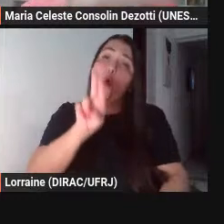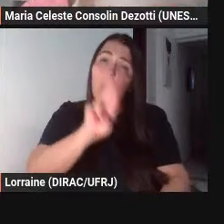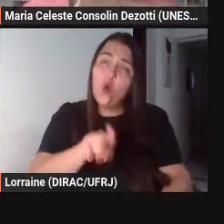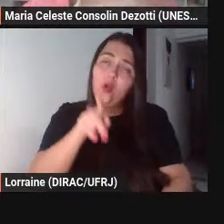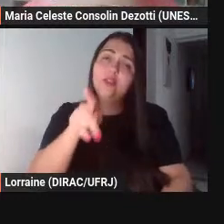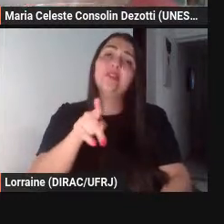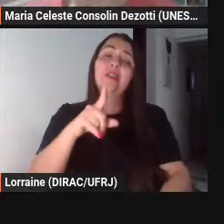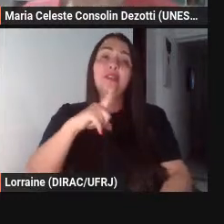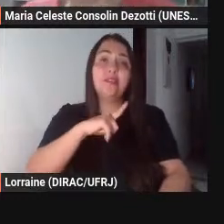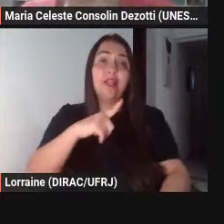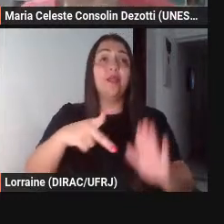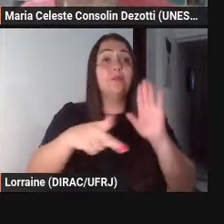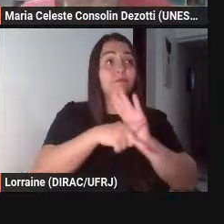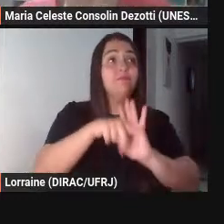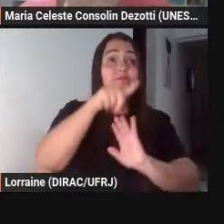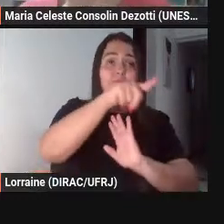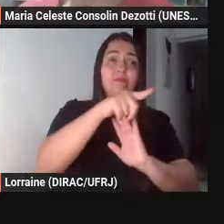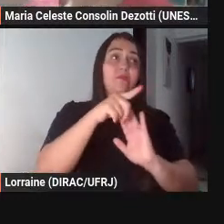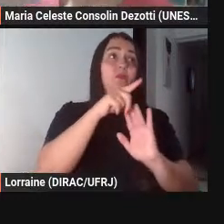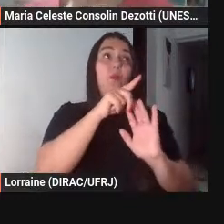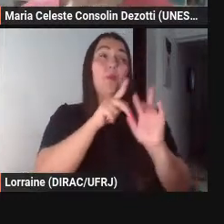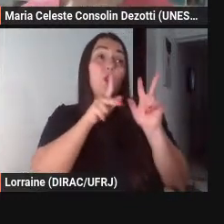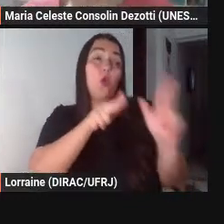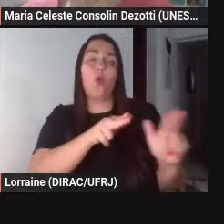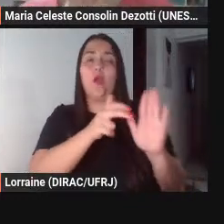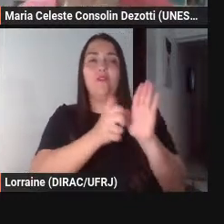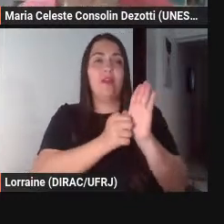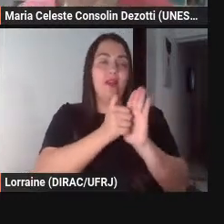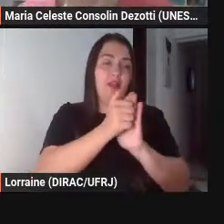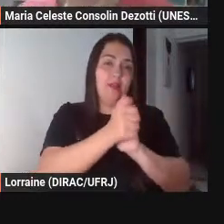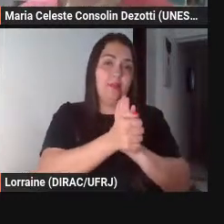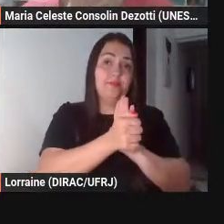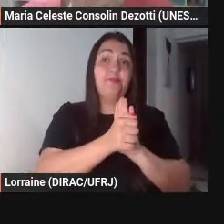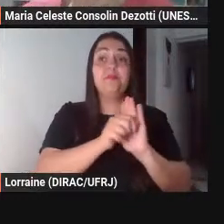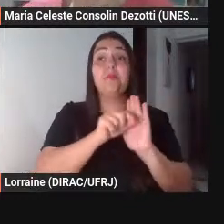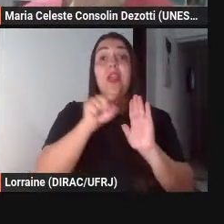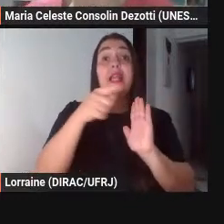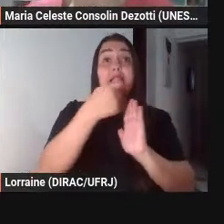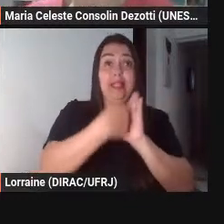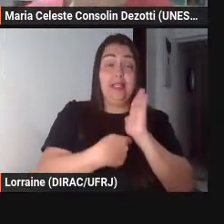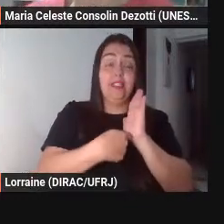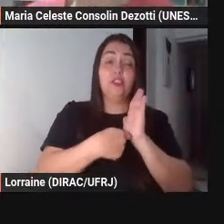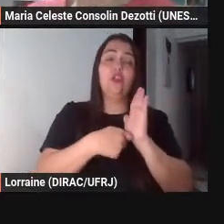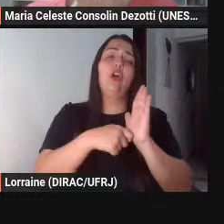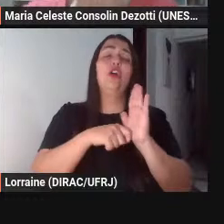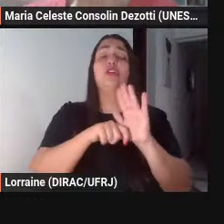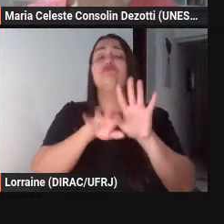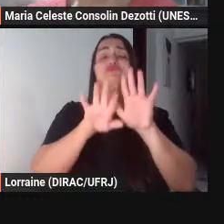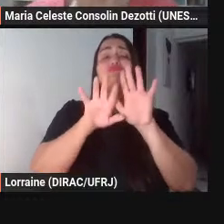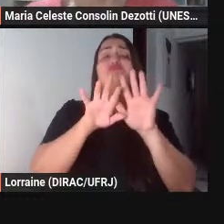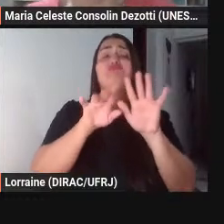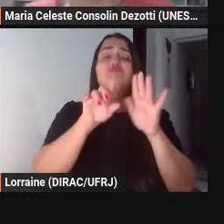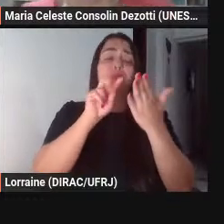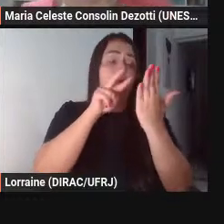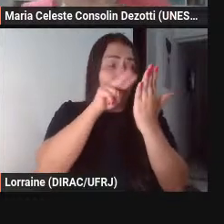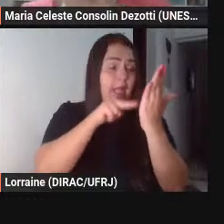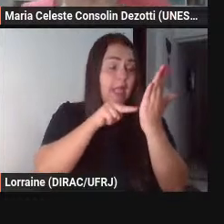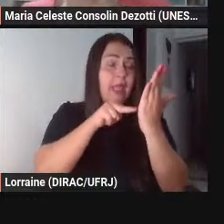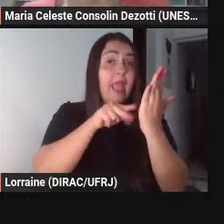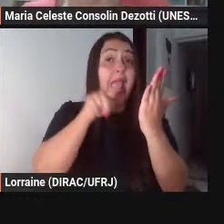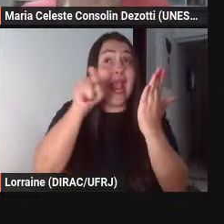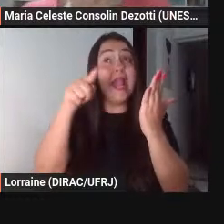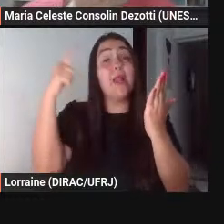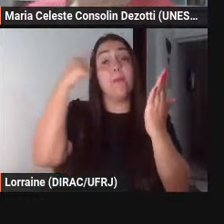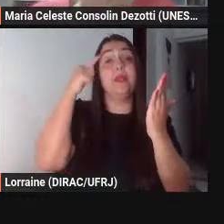originárias de fábulas partindo do pressuposto de que o leitor conhece a fábula